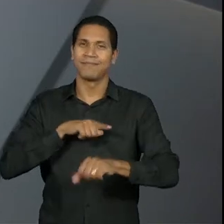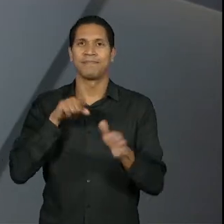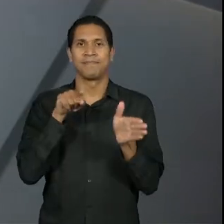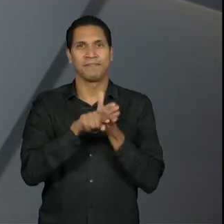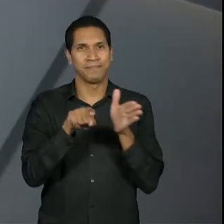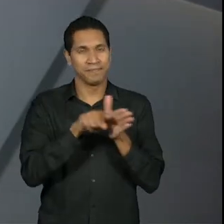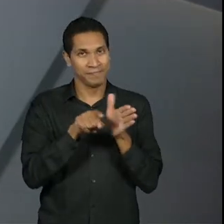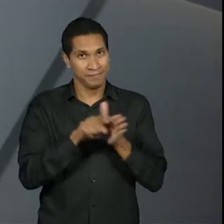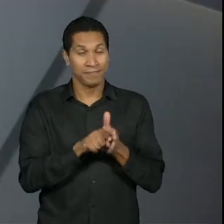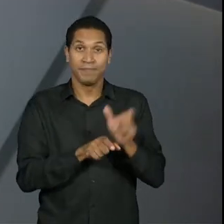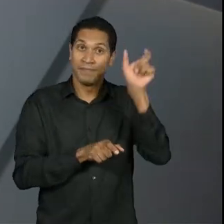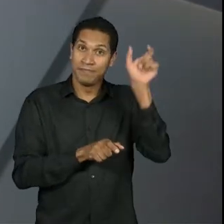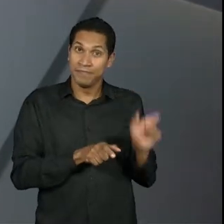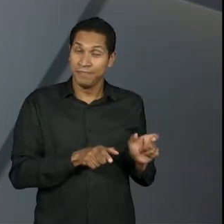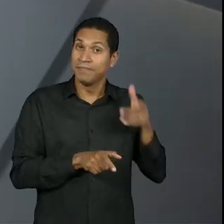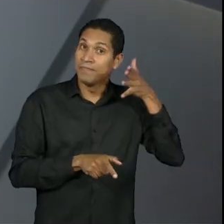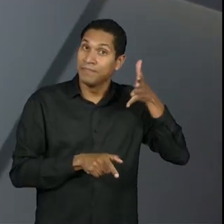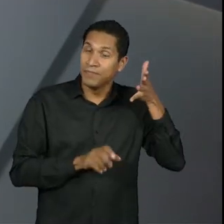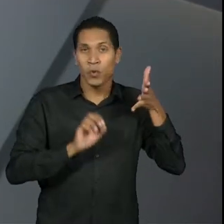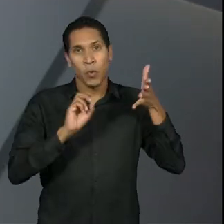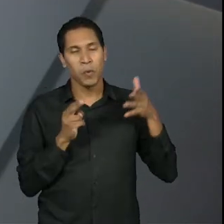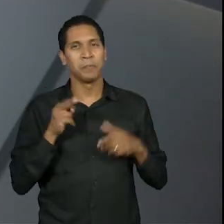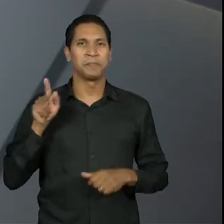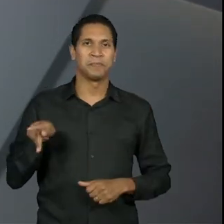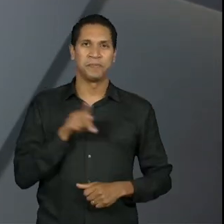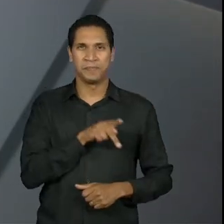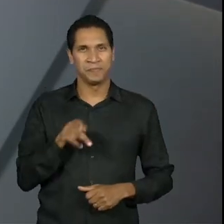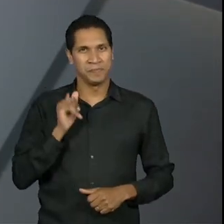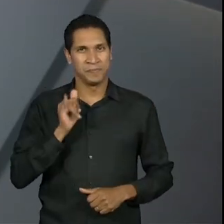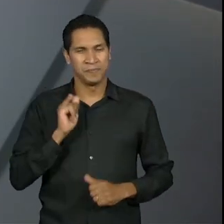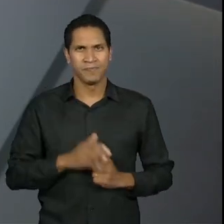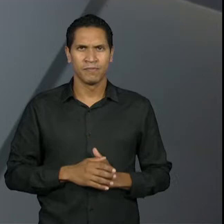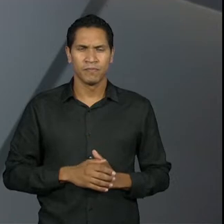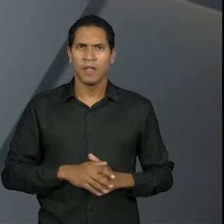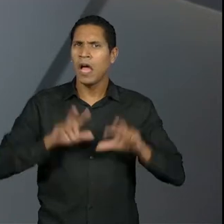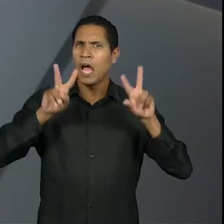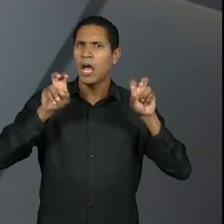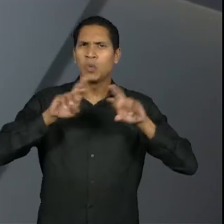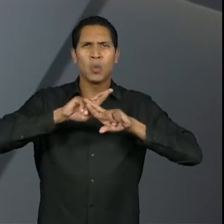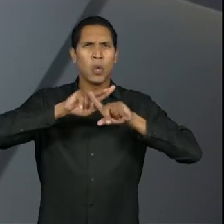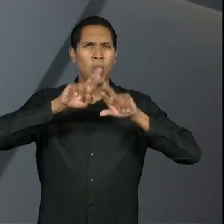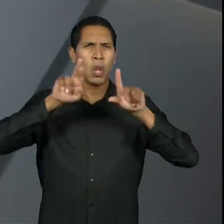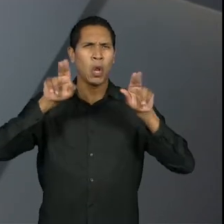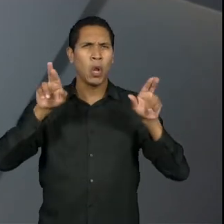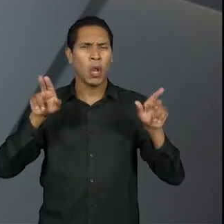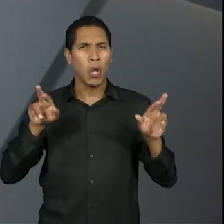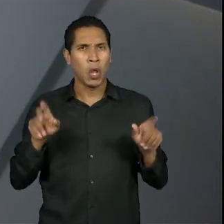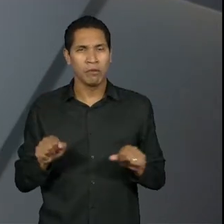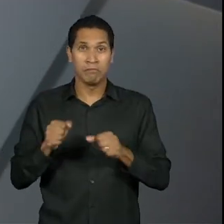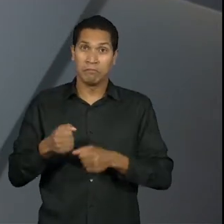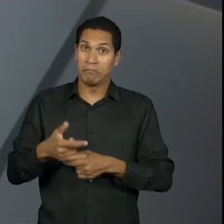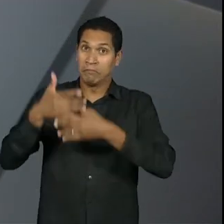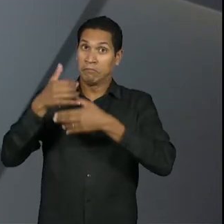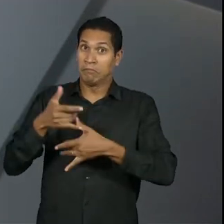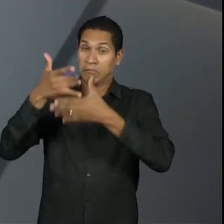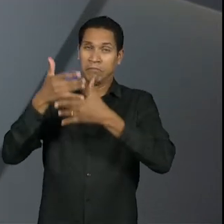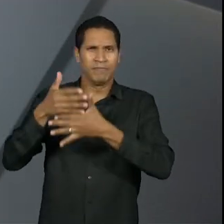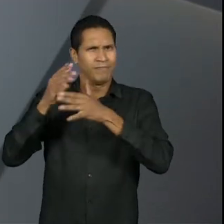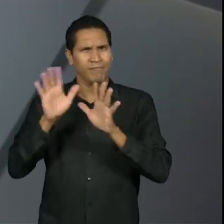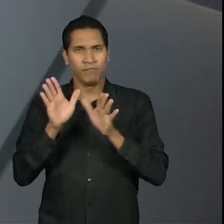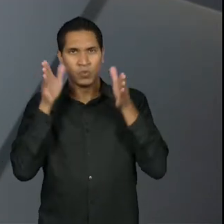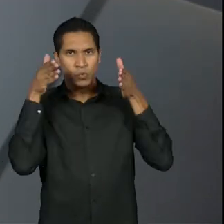pelo apresentador e ou professor. Evite assuntos dispersos no chat. Concentre-se no tema principal.